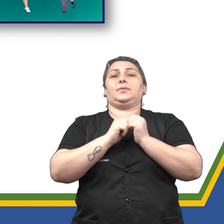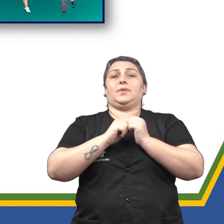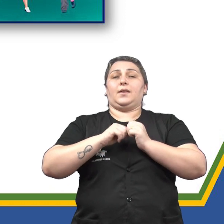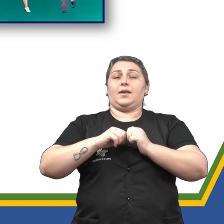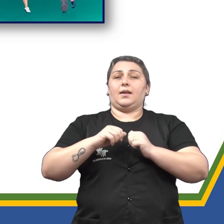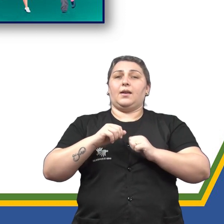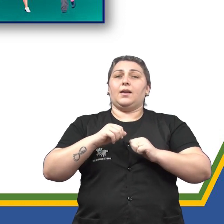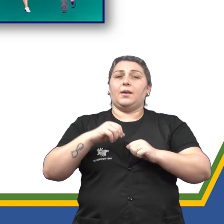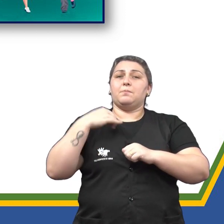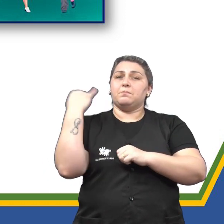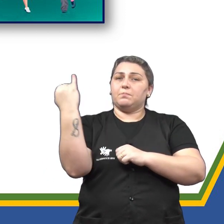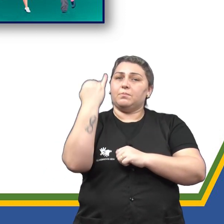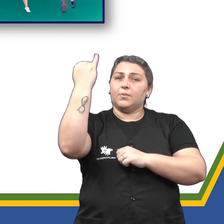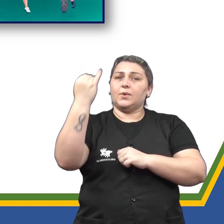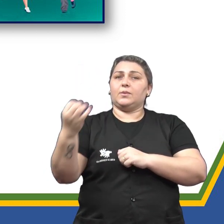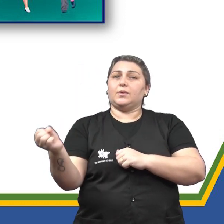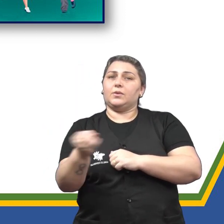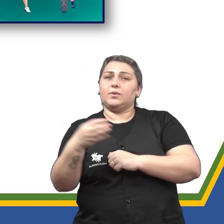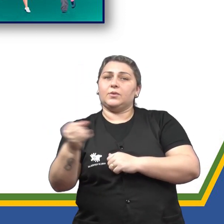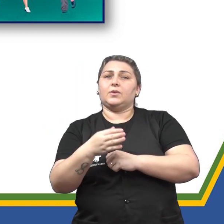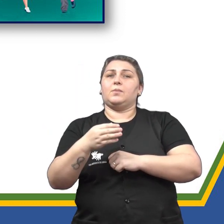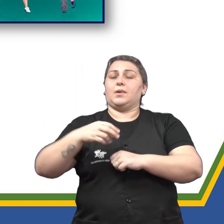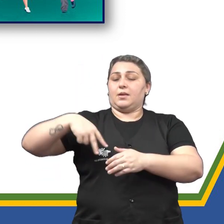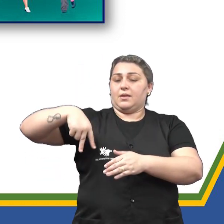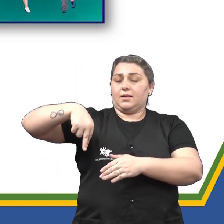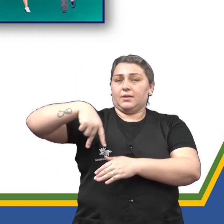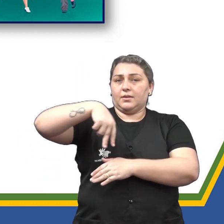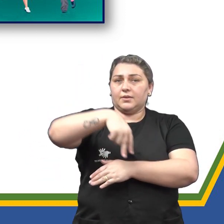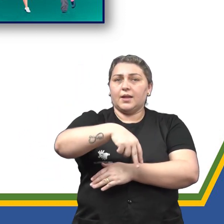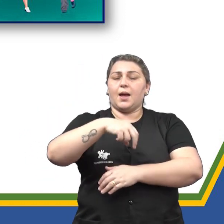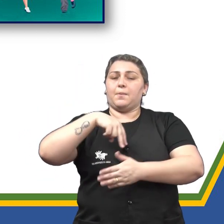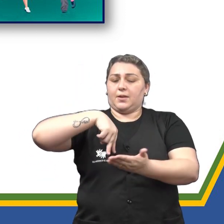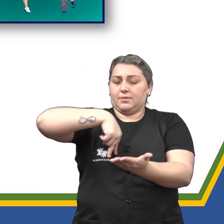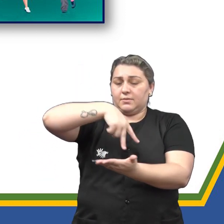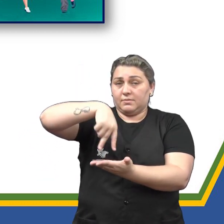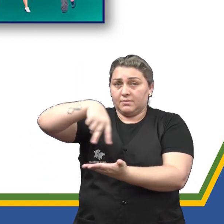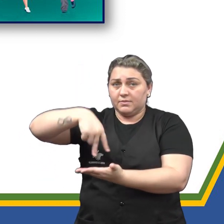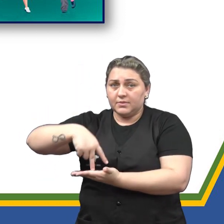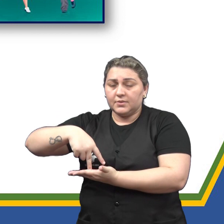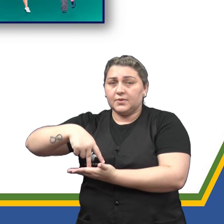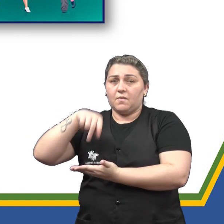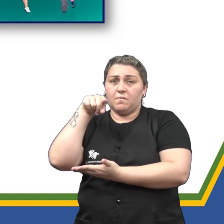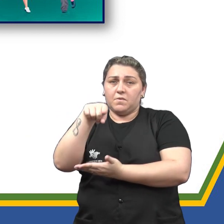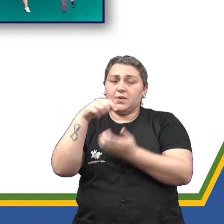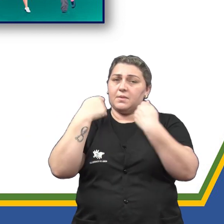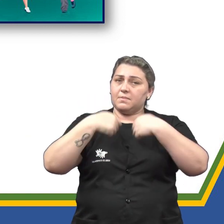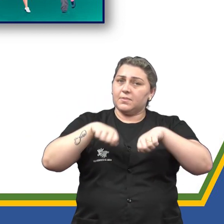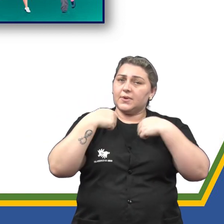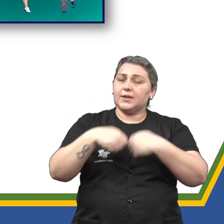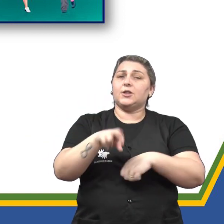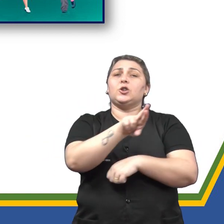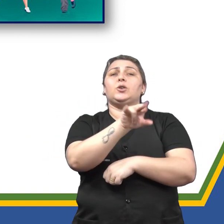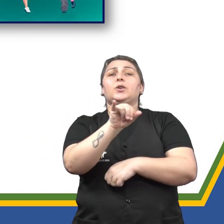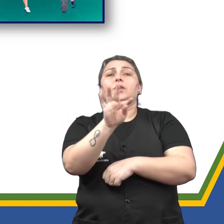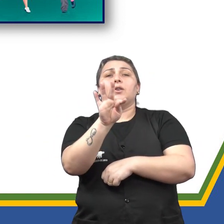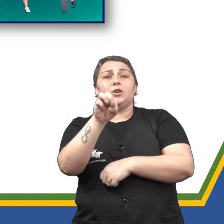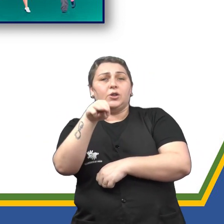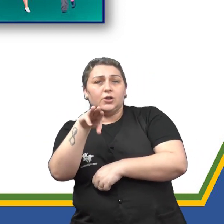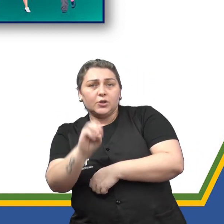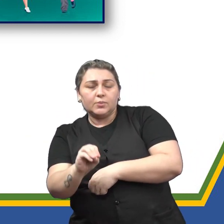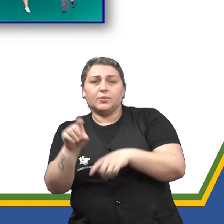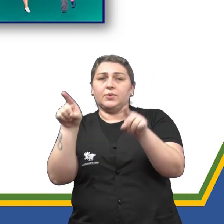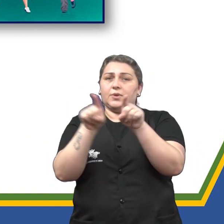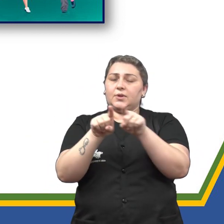importante para as novas performances, para andar, para dançar, você precisa de ritmo e da mesma forma